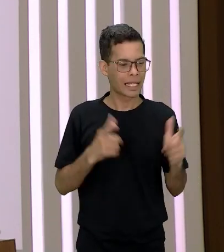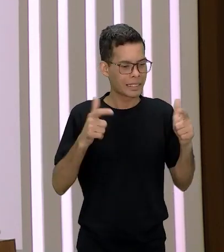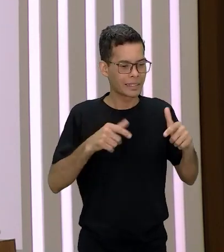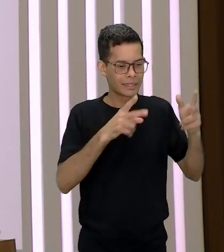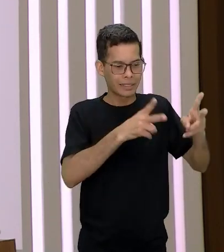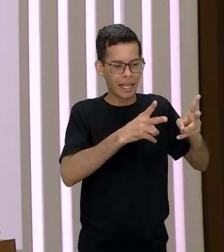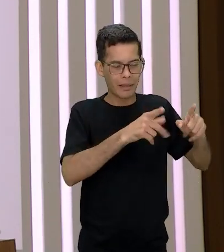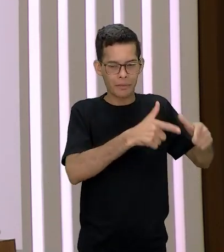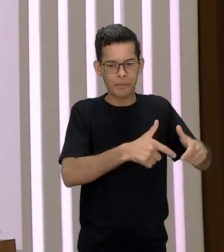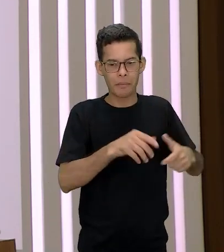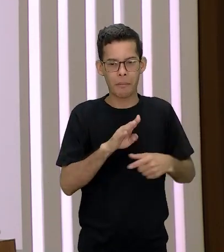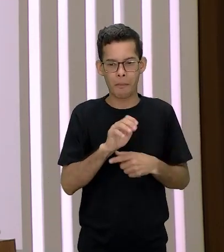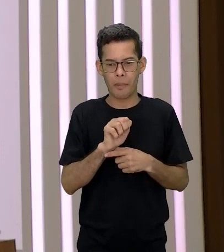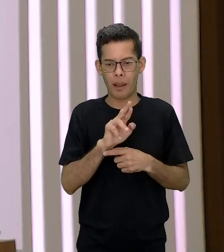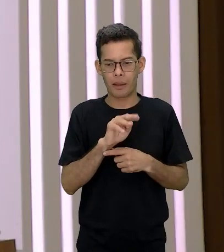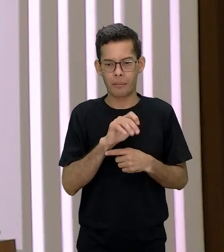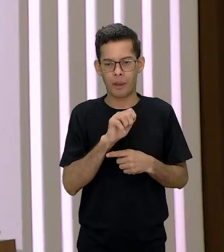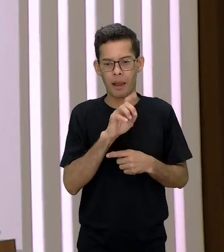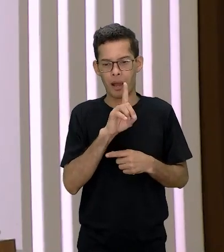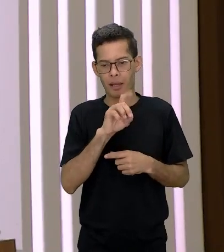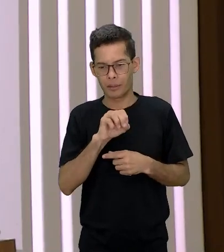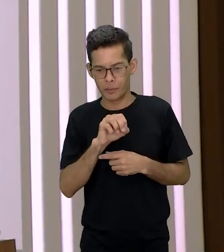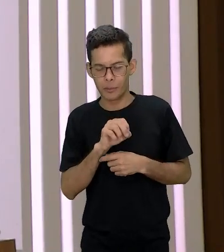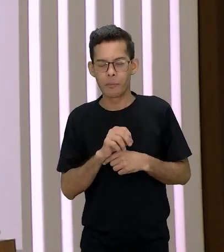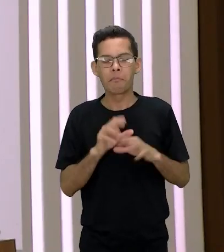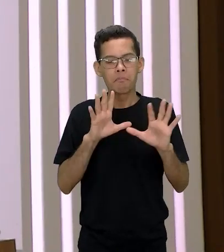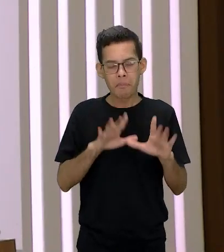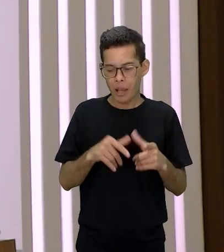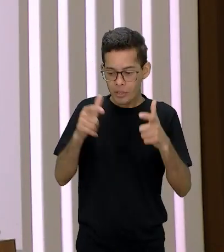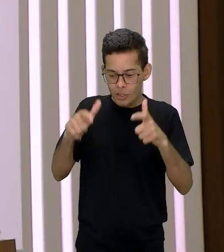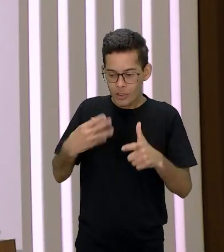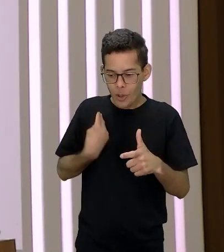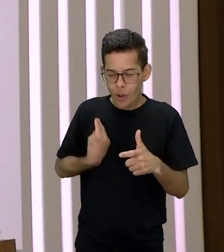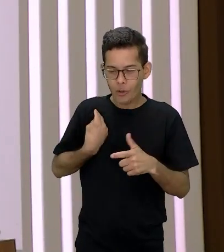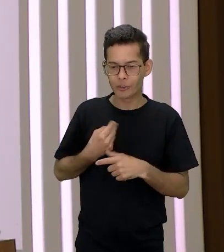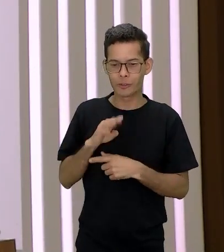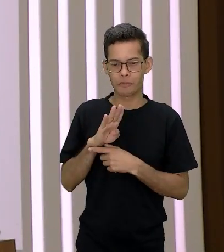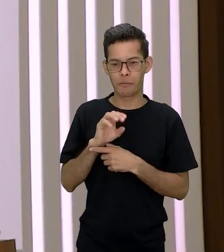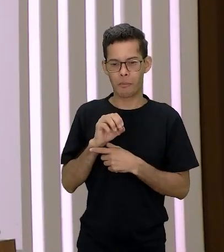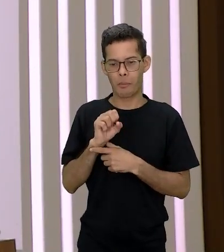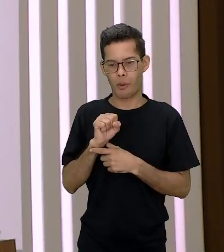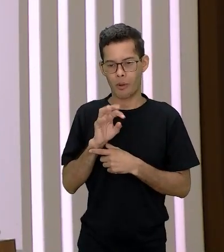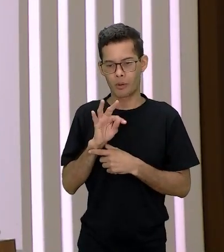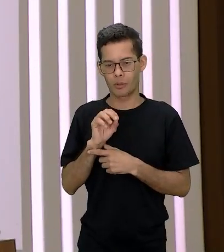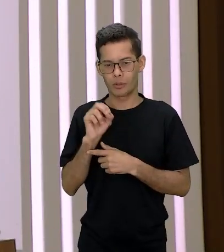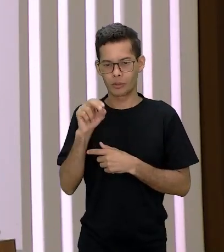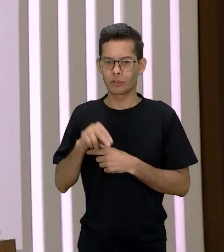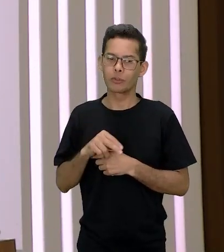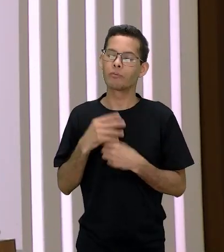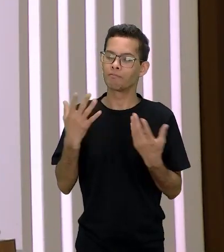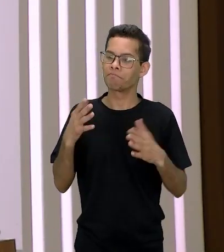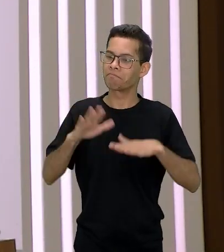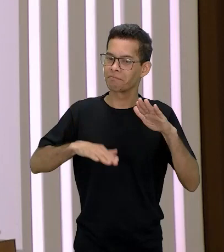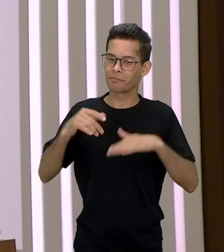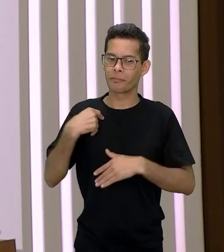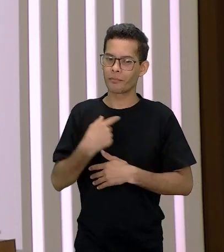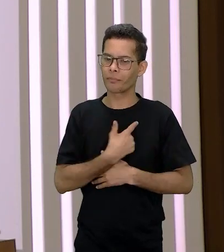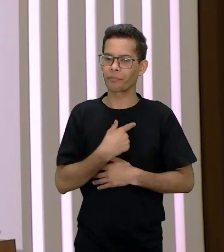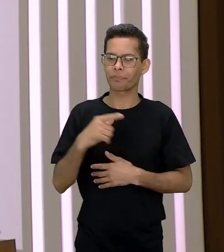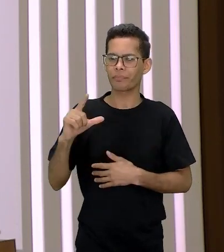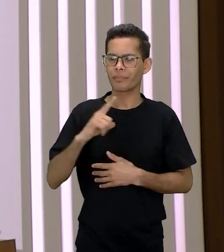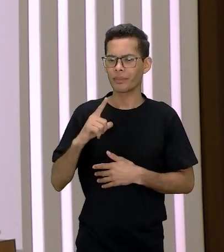e isso está acontecendo em Boston acho que essa é uma parte do livro que me chama muita atenção a gente às vezes se prende tanto na